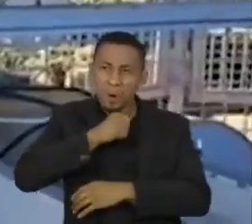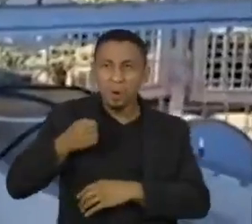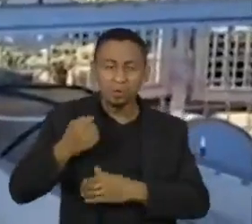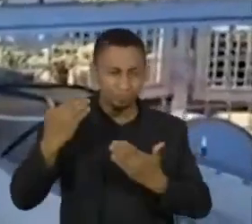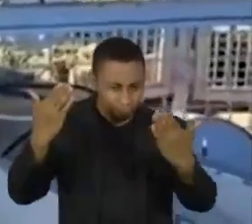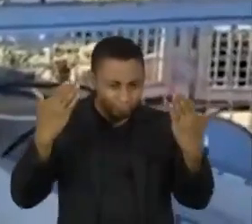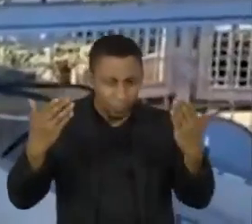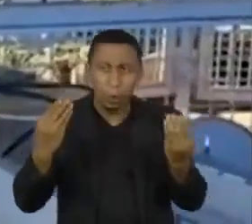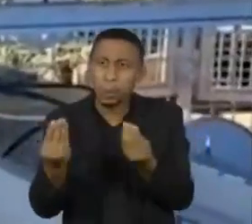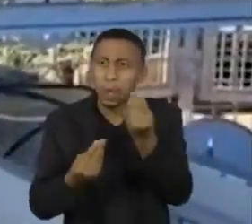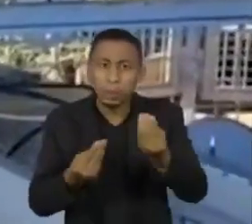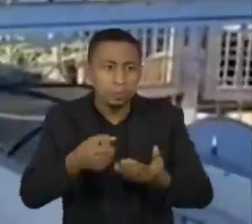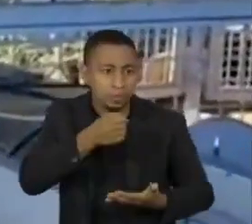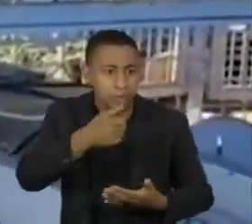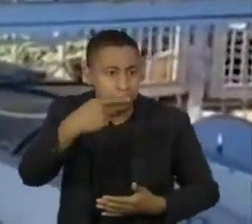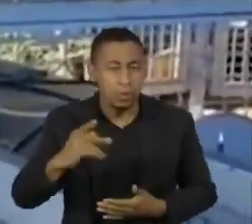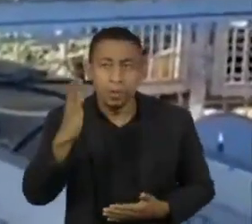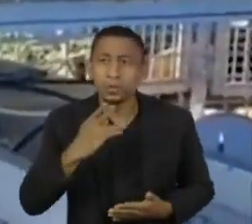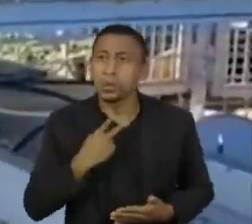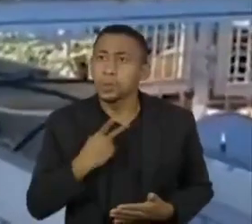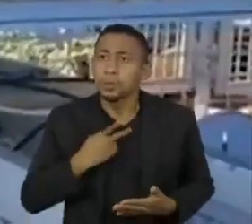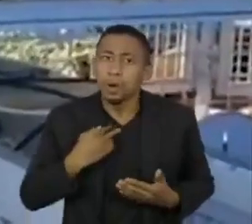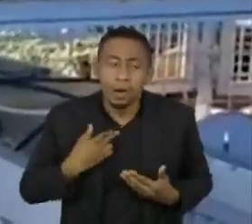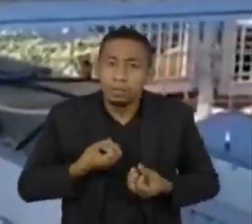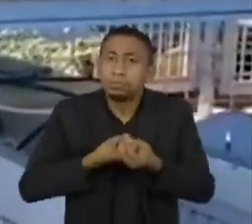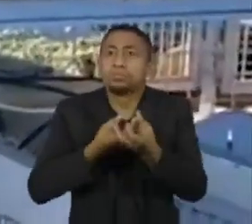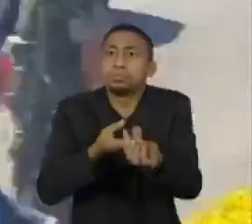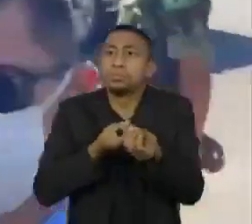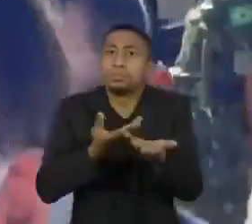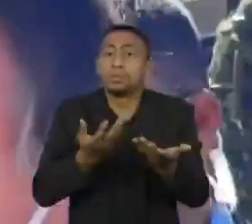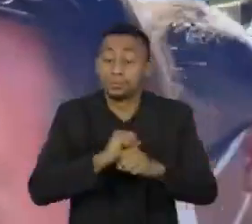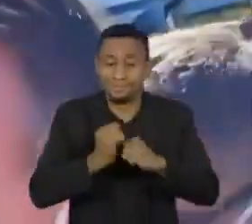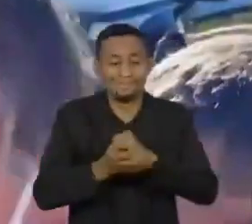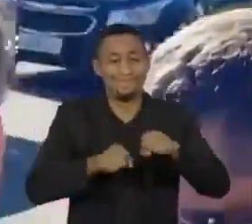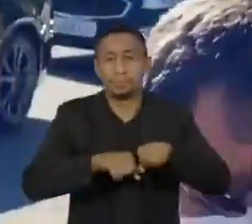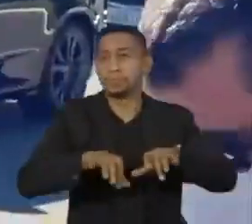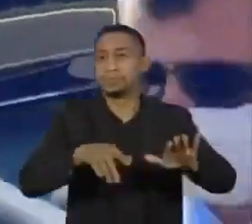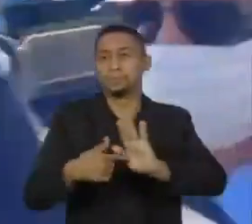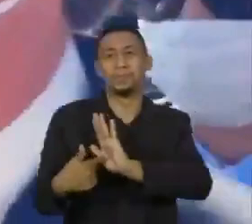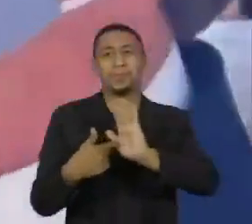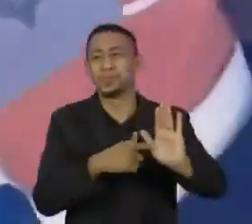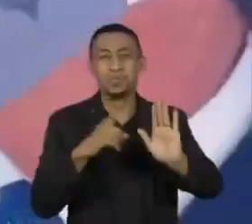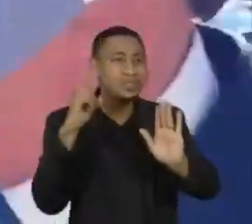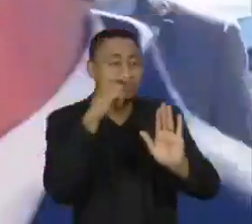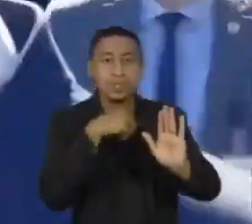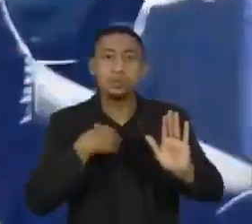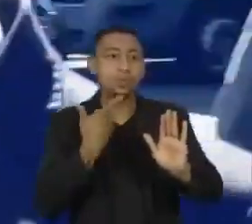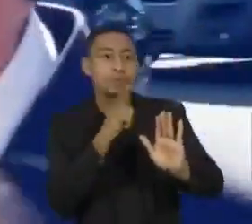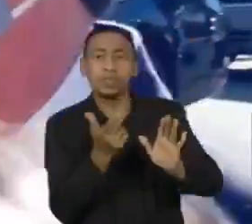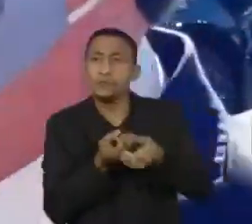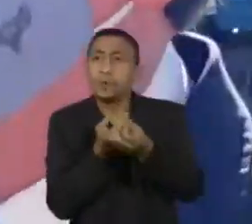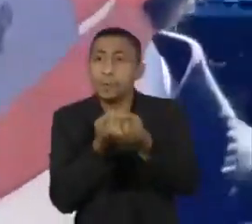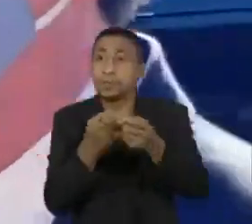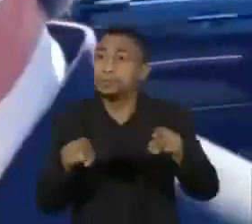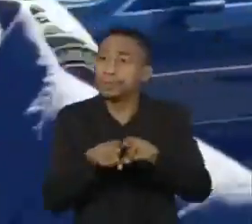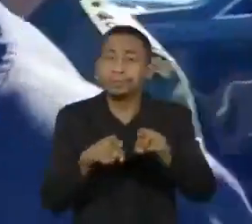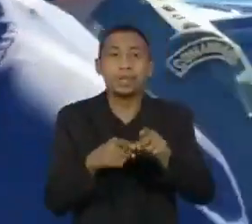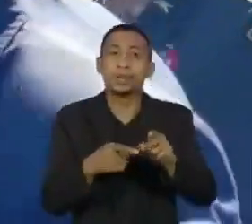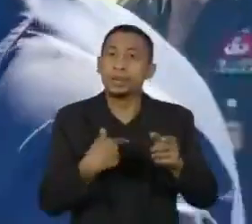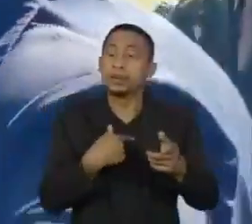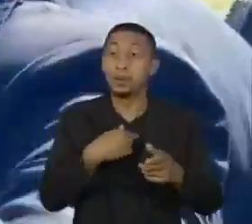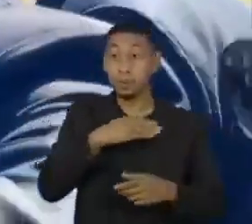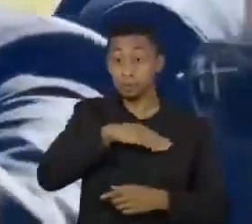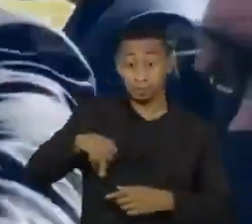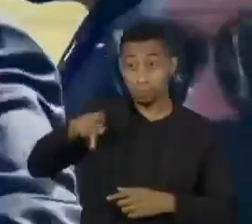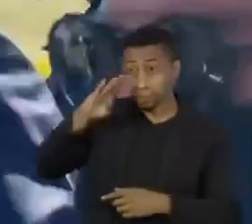jornalistas no Brasil. A pandemia da Covid-19 revelou sérias dificuldades de acesso à informação e deu origem a novos ataques